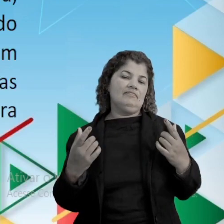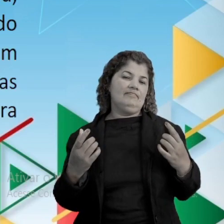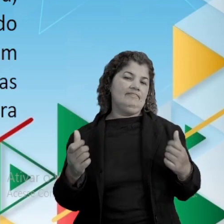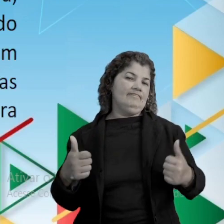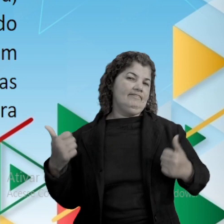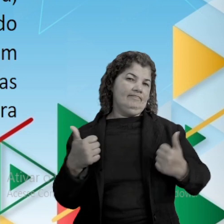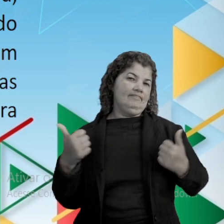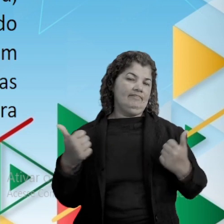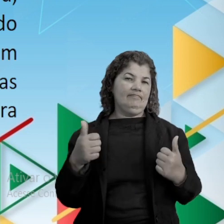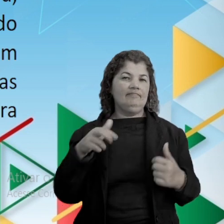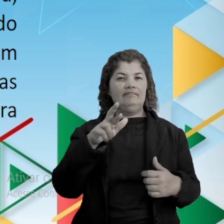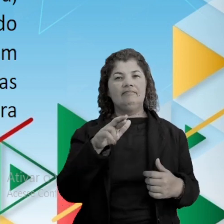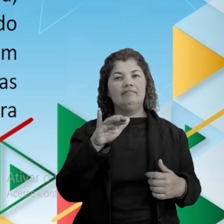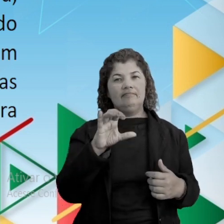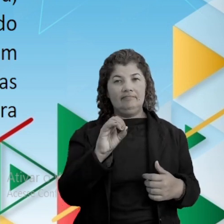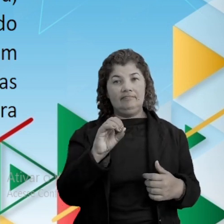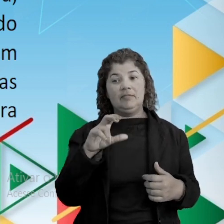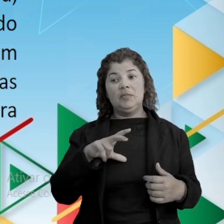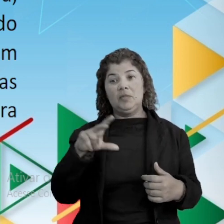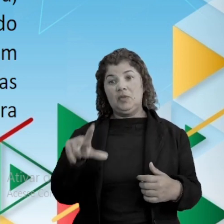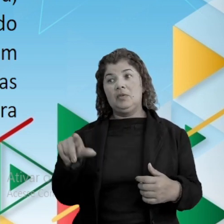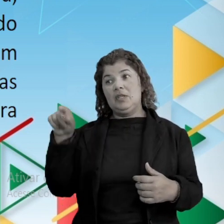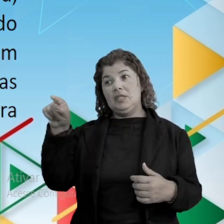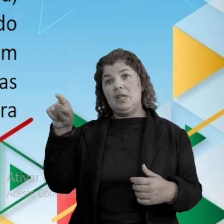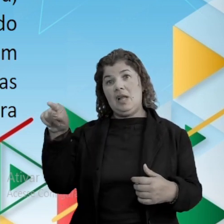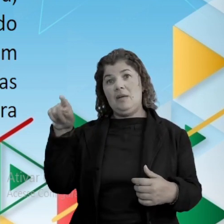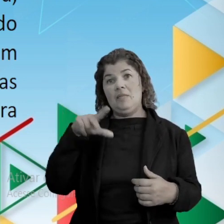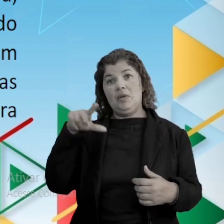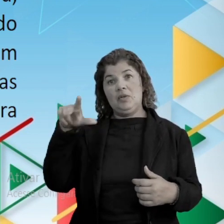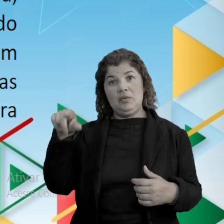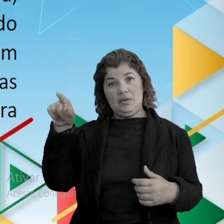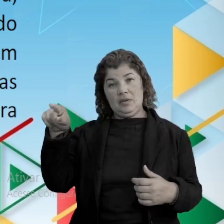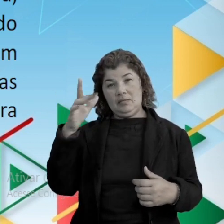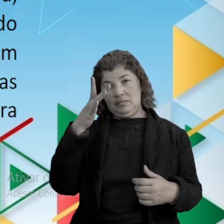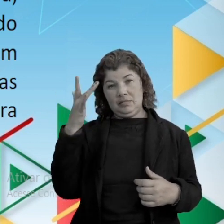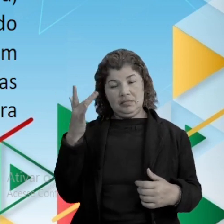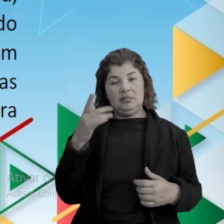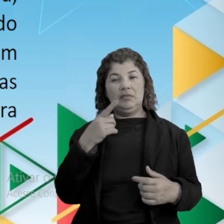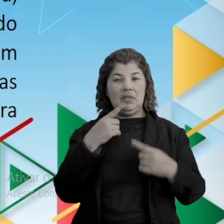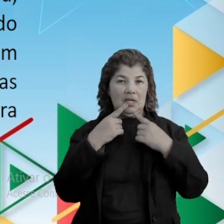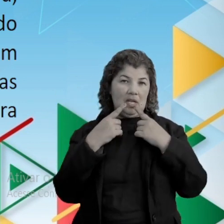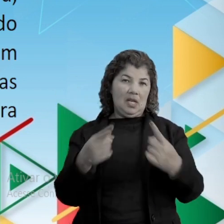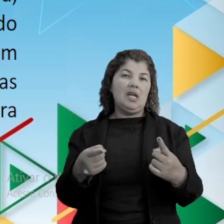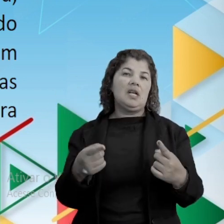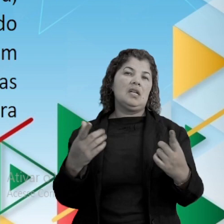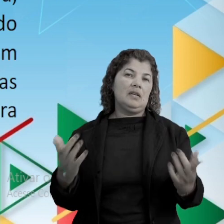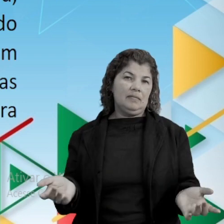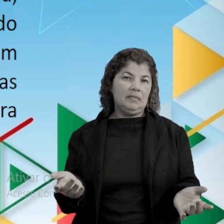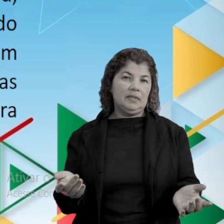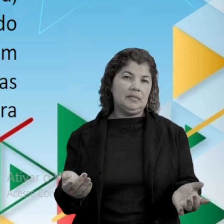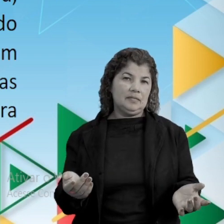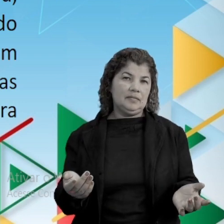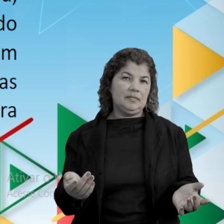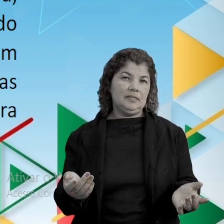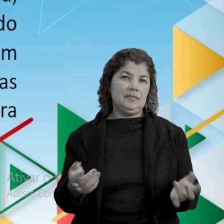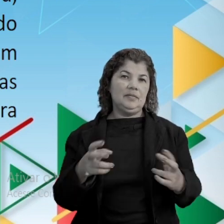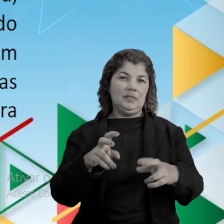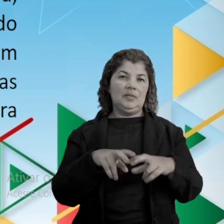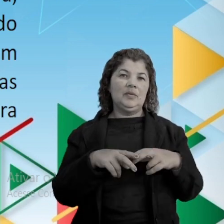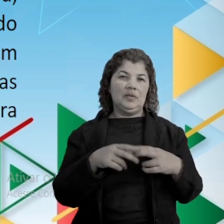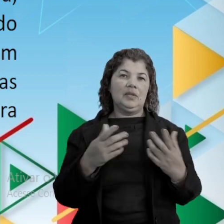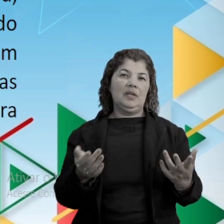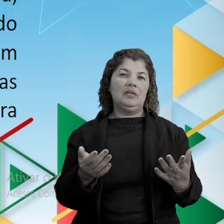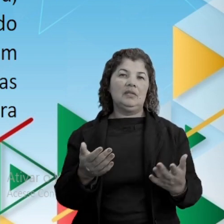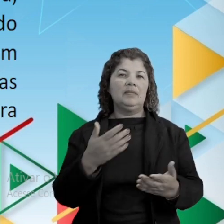portugueses que tinham ficado em Portugal reclamavam do absolutismo. A perda do